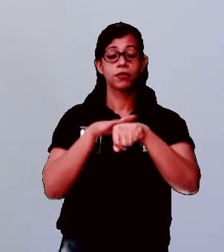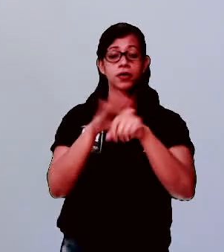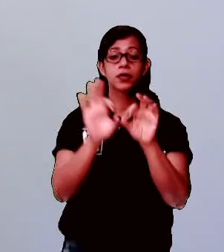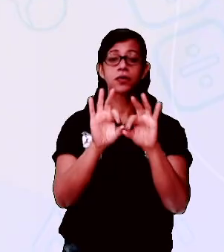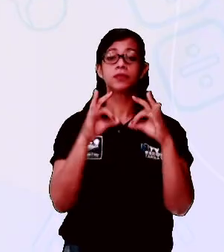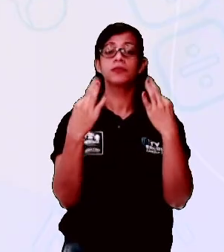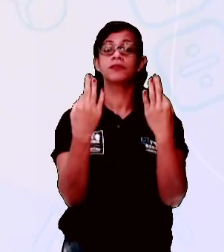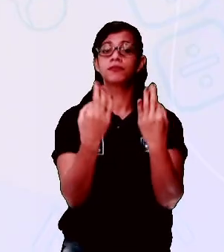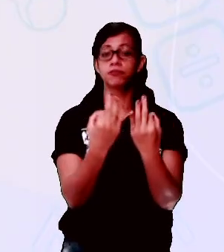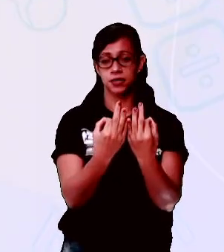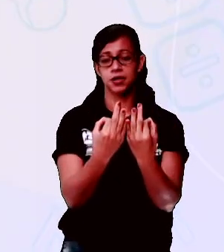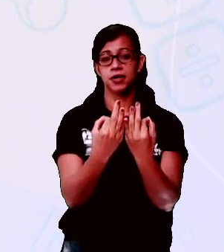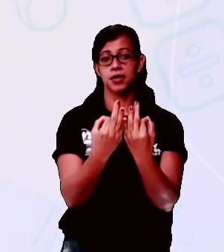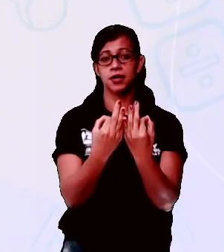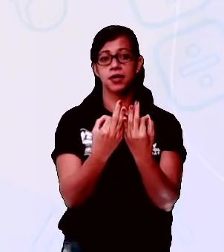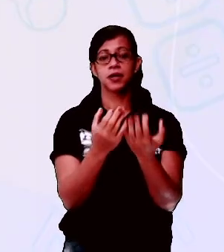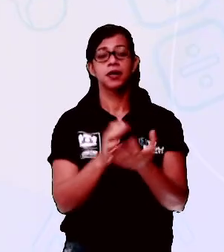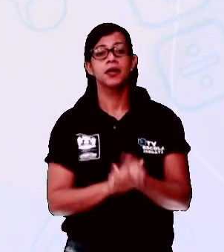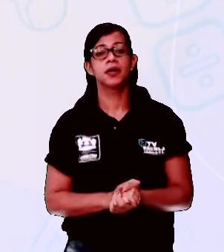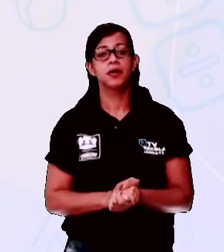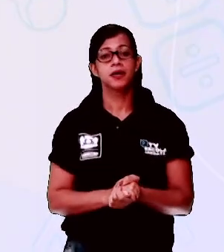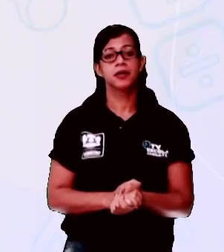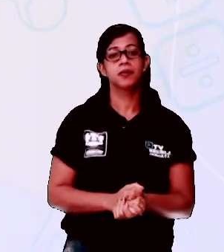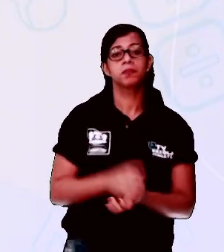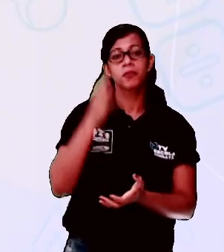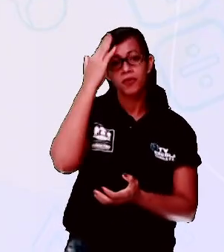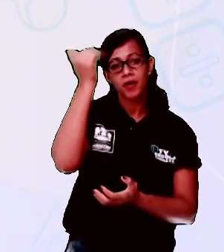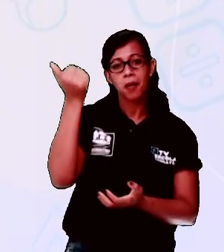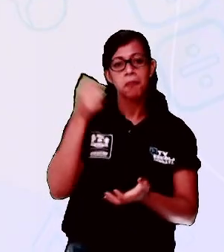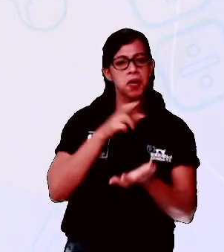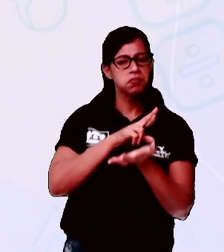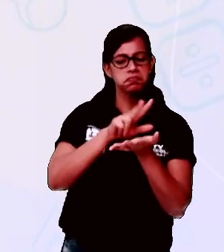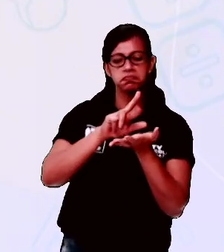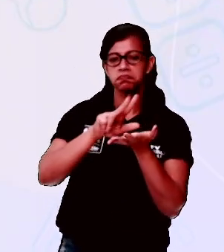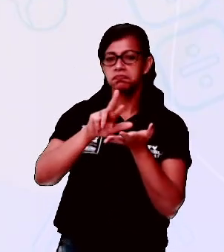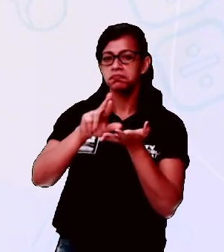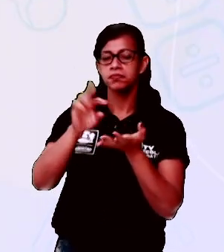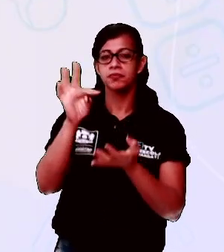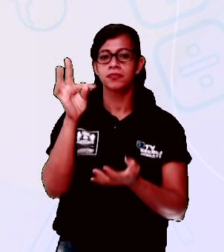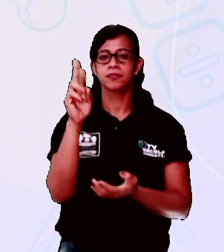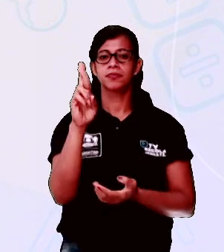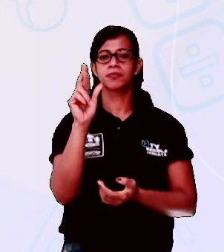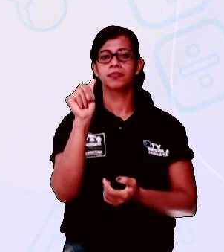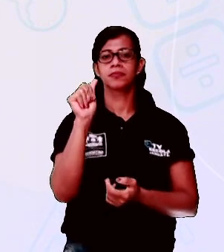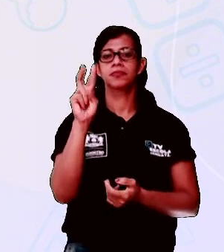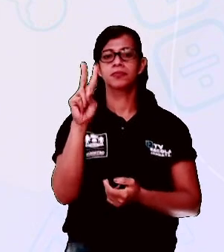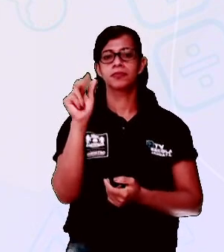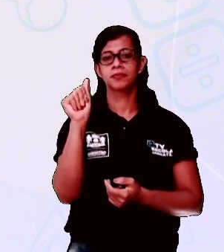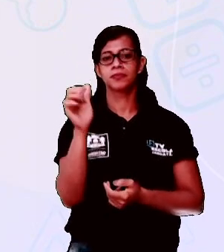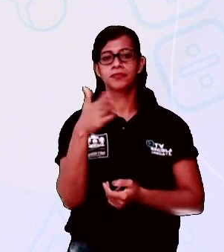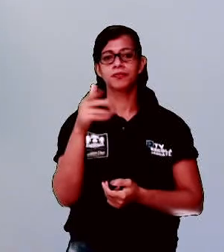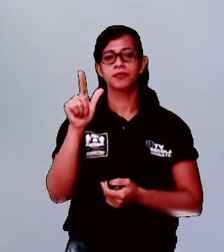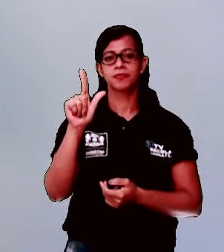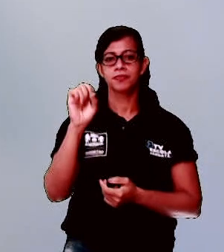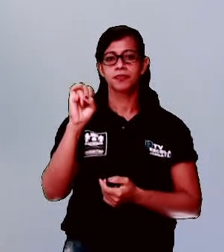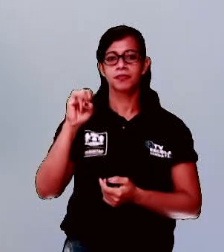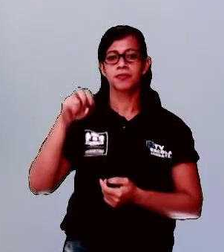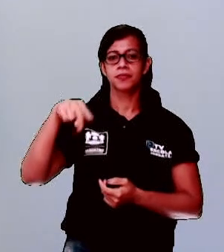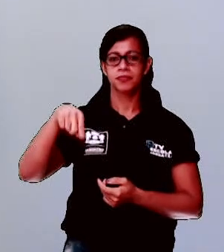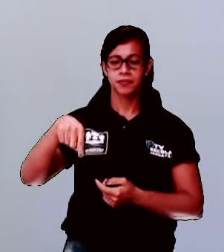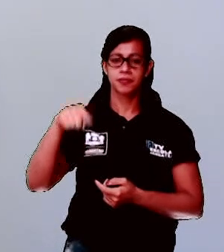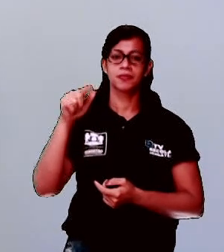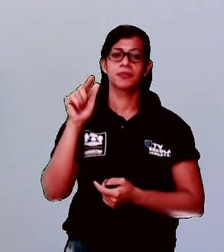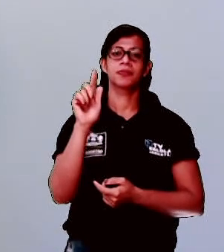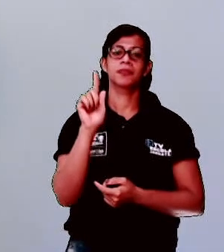descobrir outros trava-línguas. Eu garanto a vocês que existem pelo menos, no mínimo, uns 50 trava